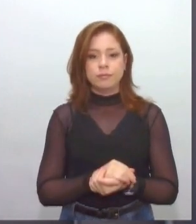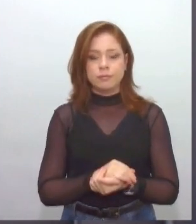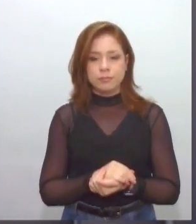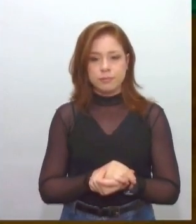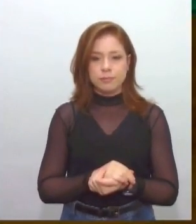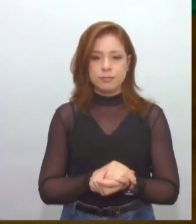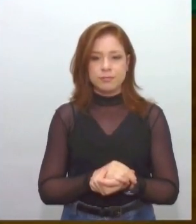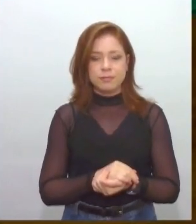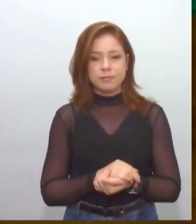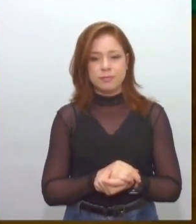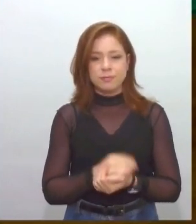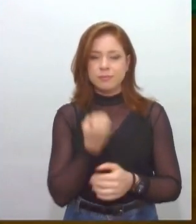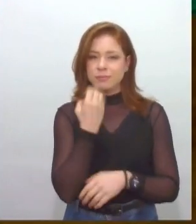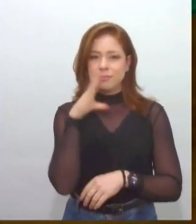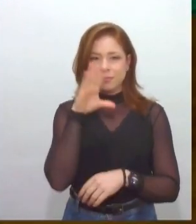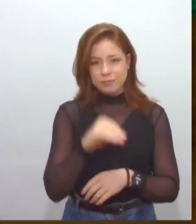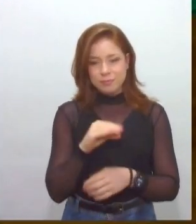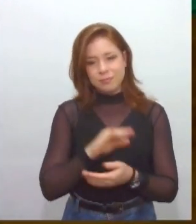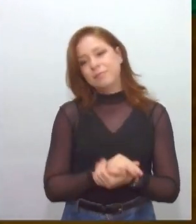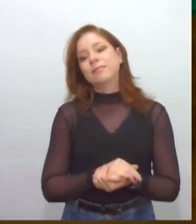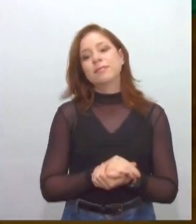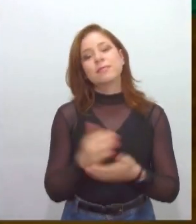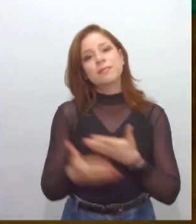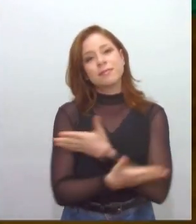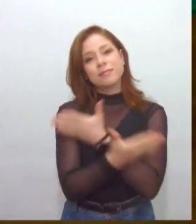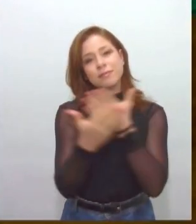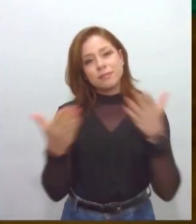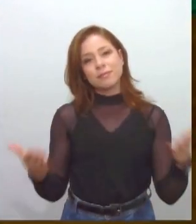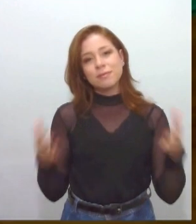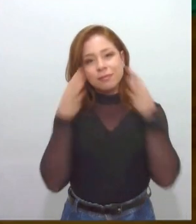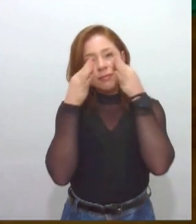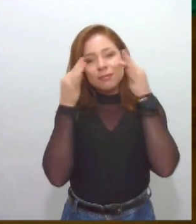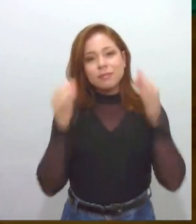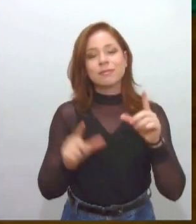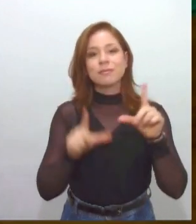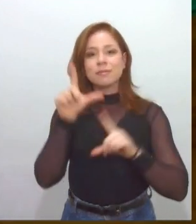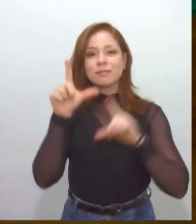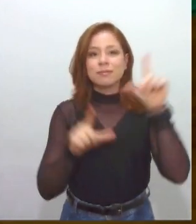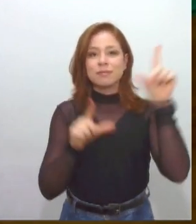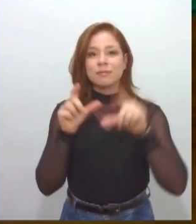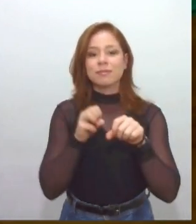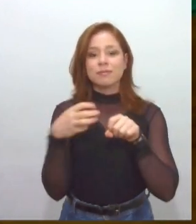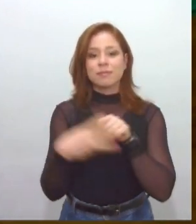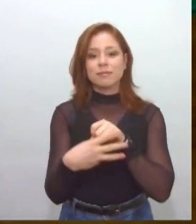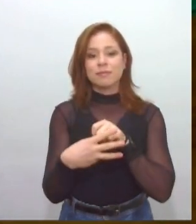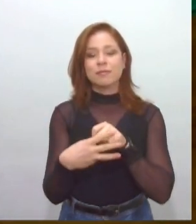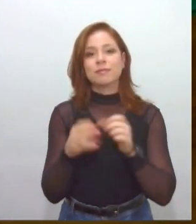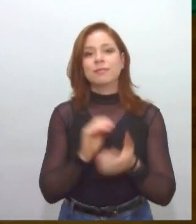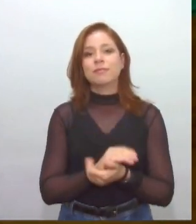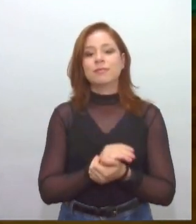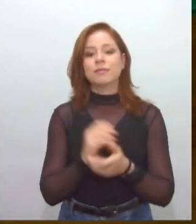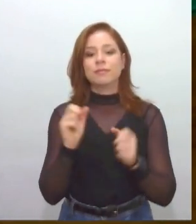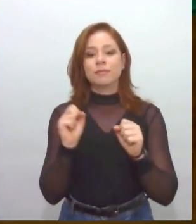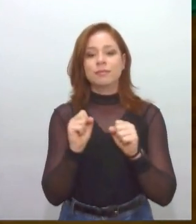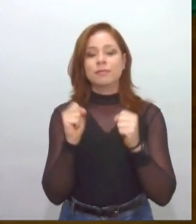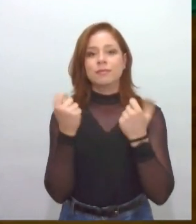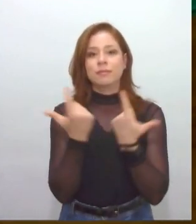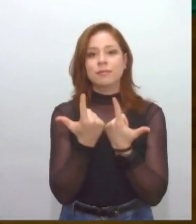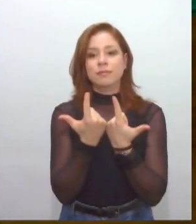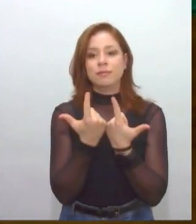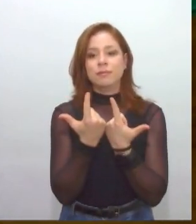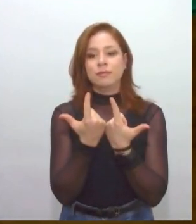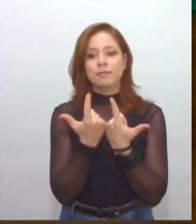Boa noite, Valquíria Miron. Boa noite a todos que nos assistem pela tela da TV Alesi. A Assembleia Legislativa, por intermédio da